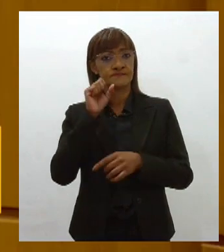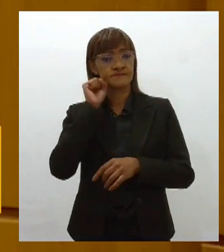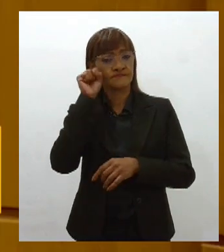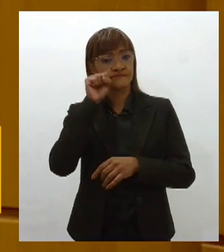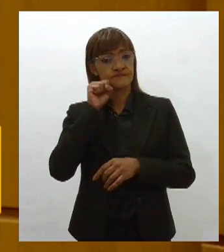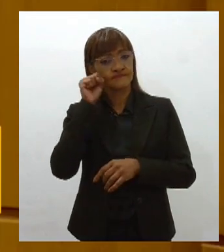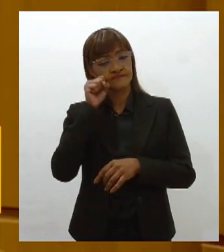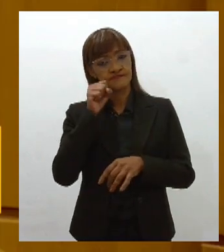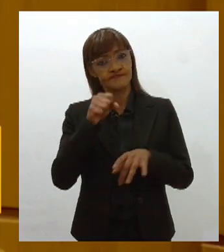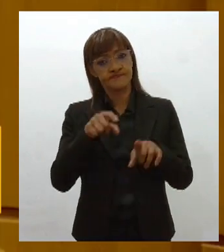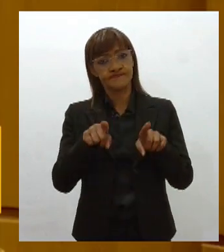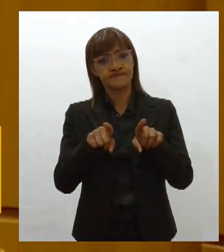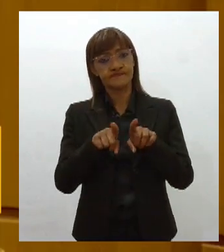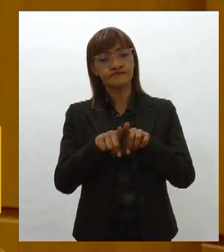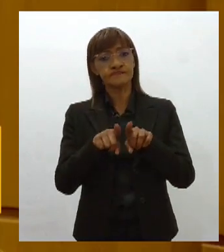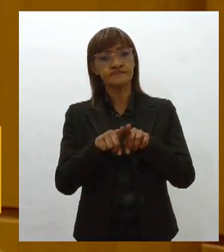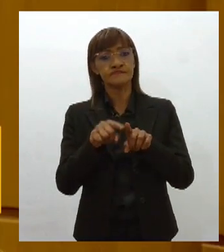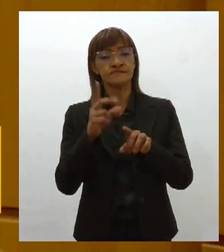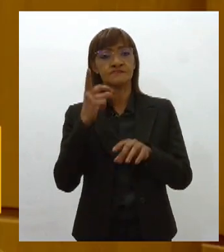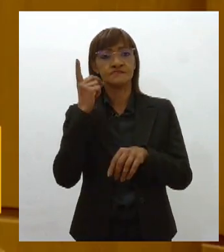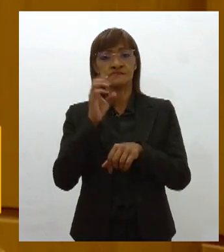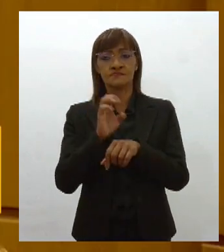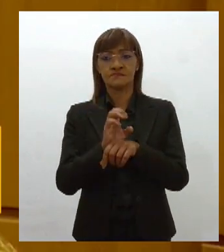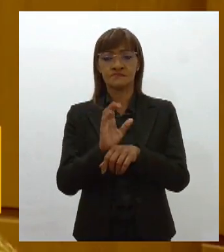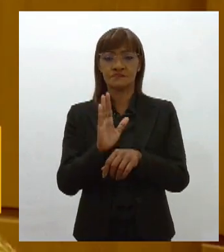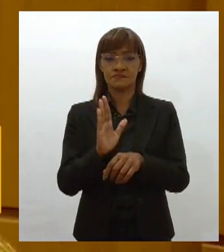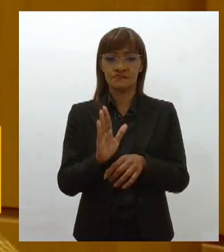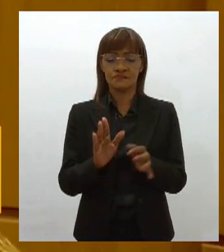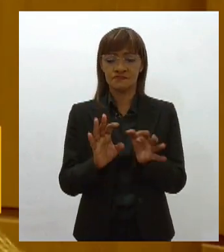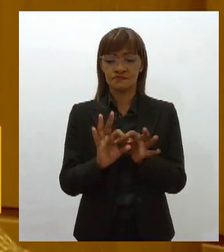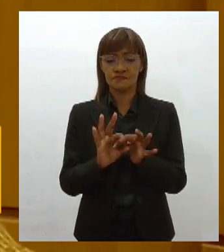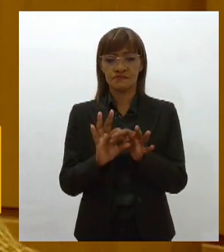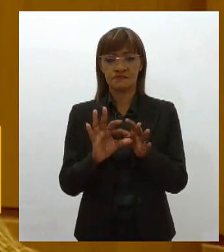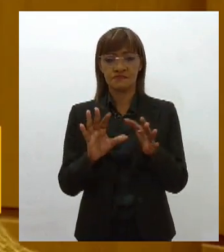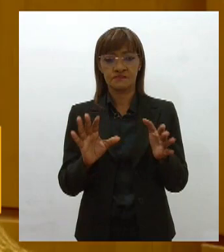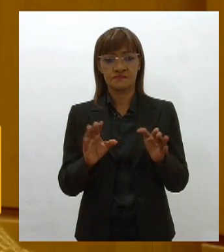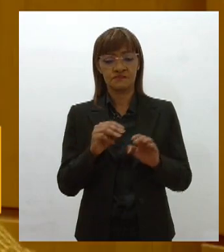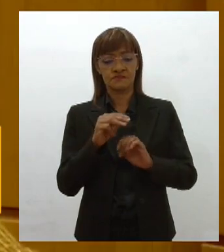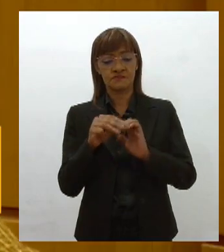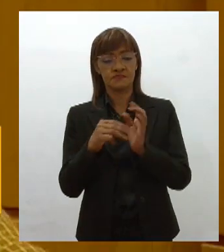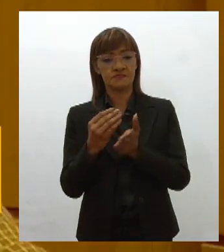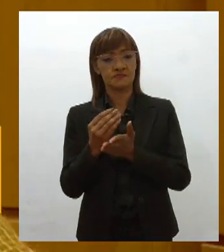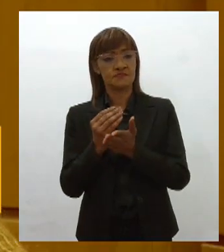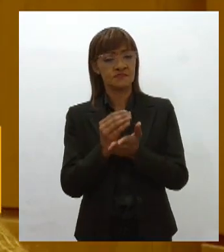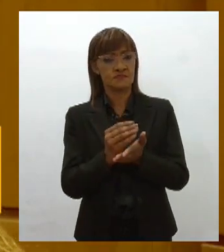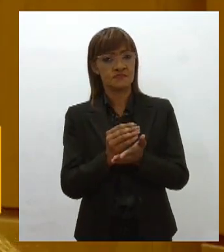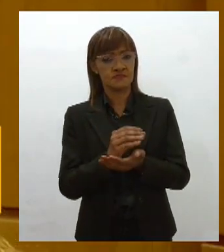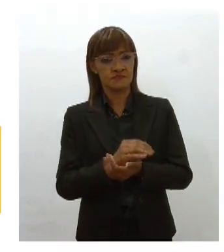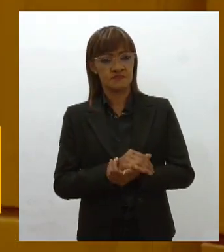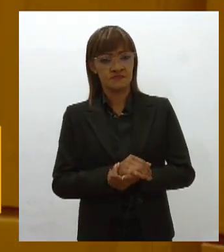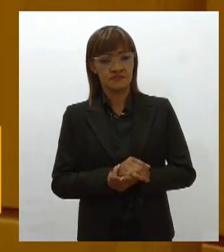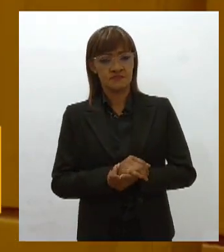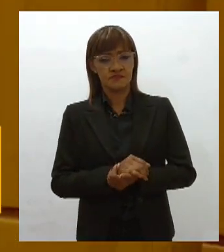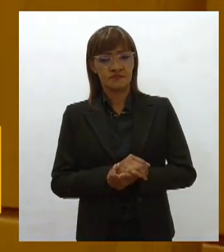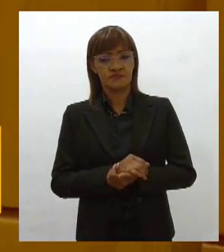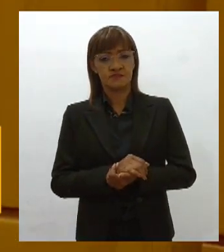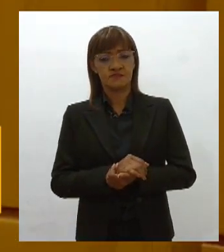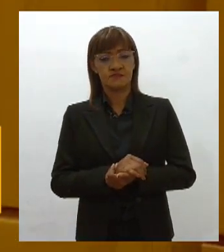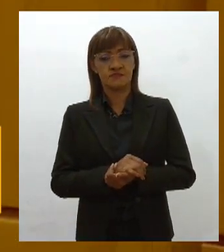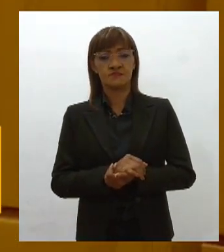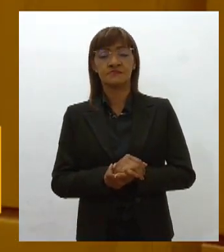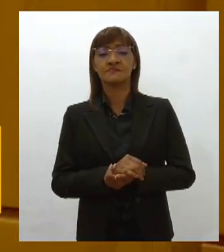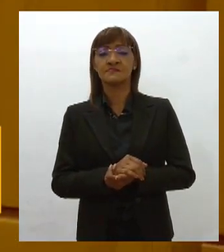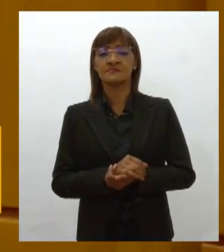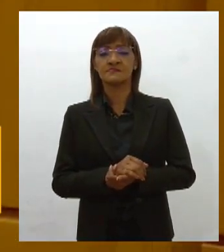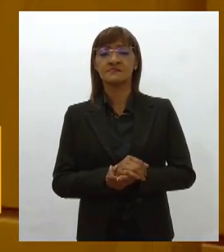também dos deputados estaduais que também disponibilizaram de suas emendas recursos para o Hospital do Amor. E aí eu trago,